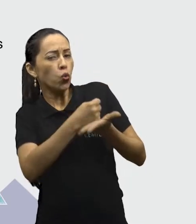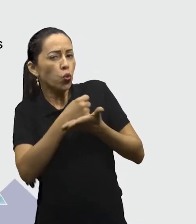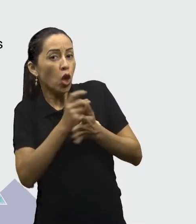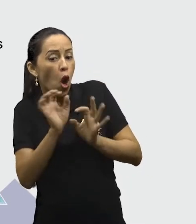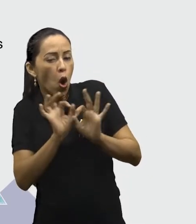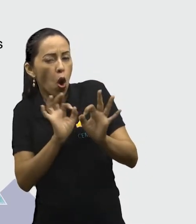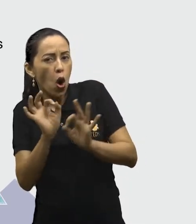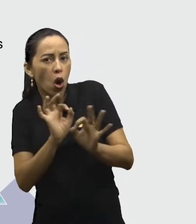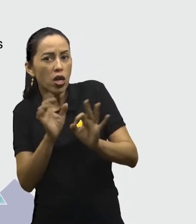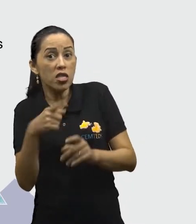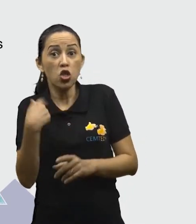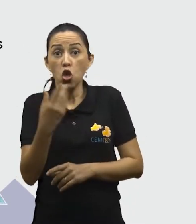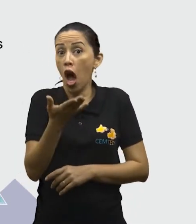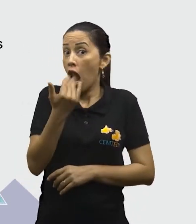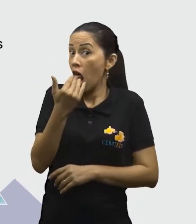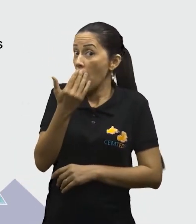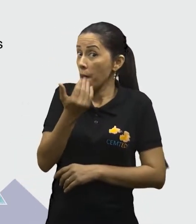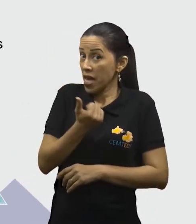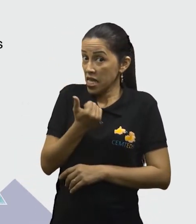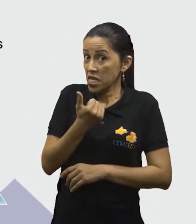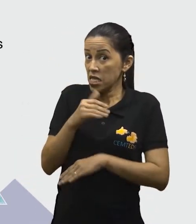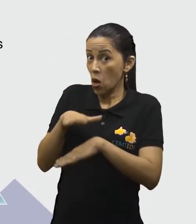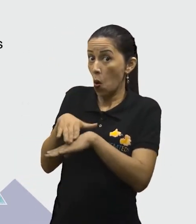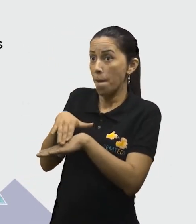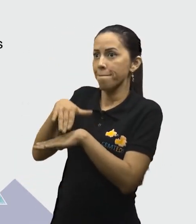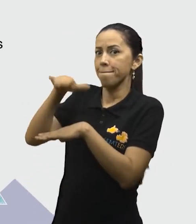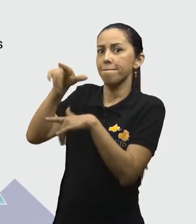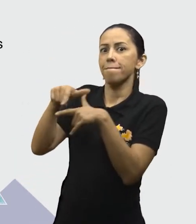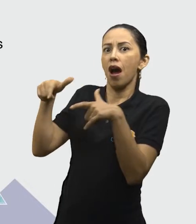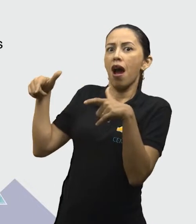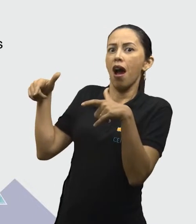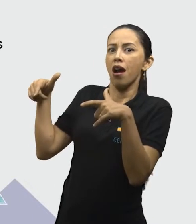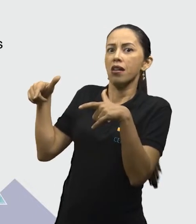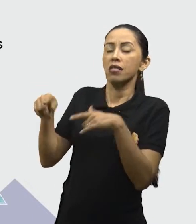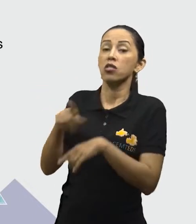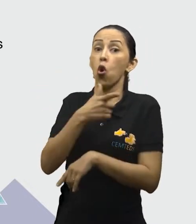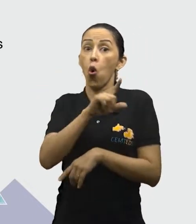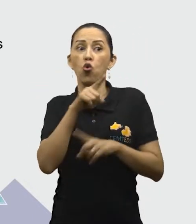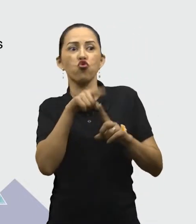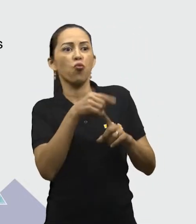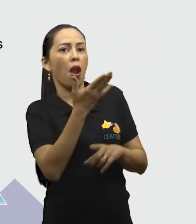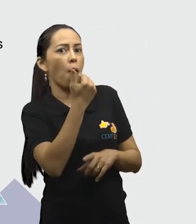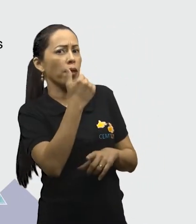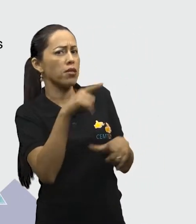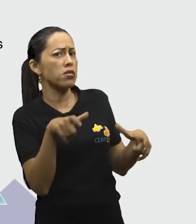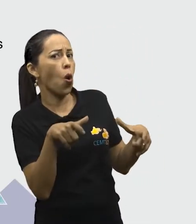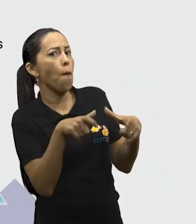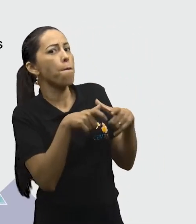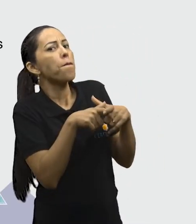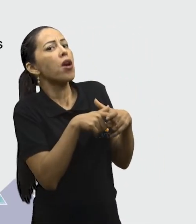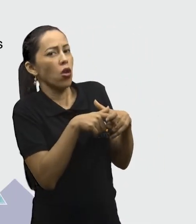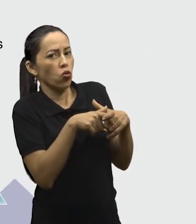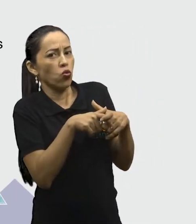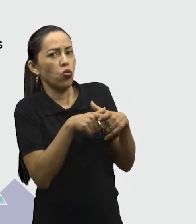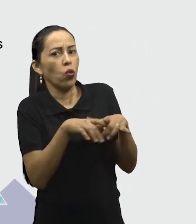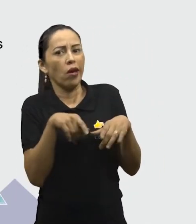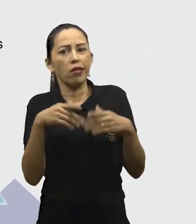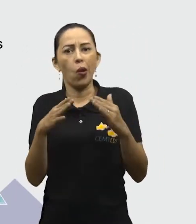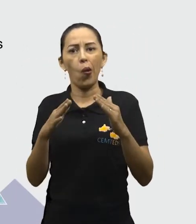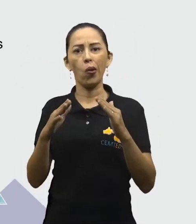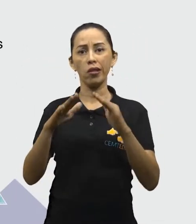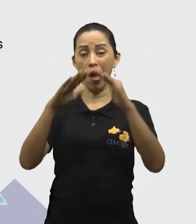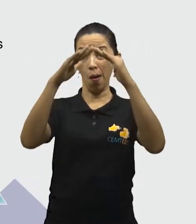para o que a gente deveria consumir menos. Então, na base da pirâmide, nós temos o a gente deveria consumir